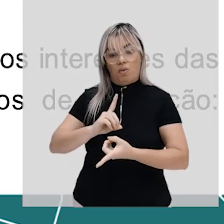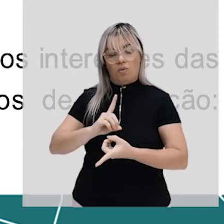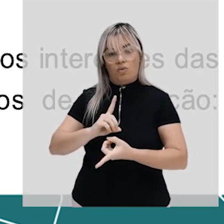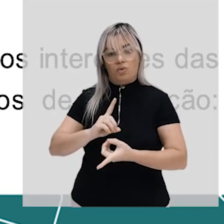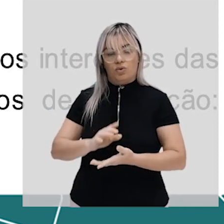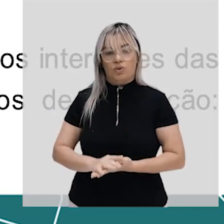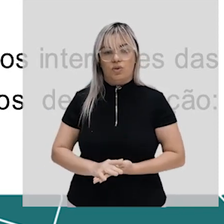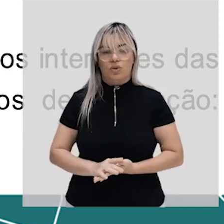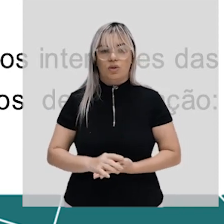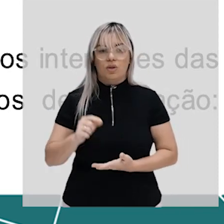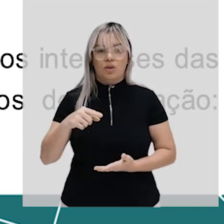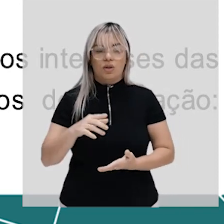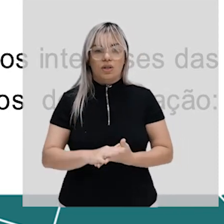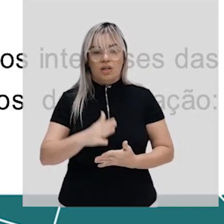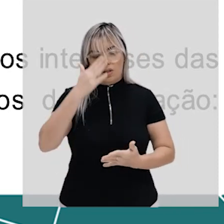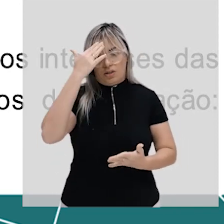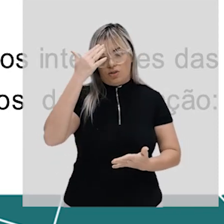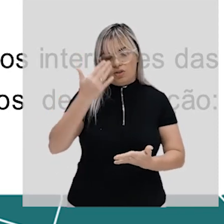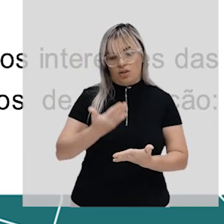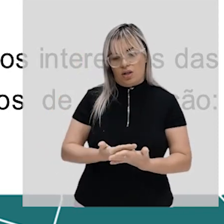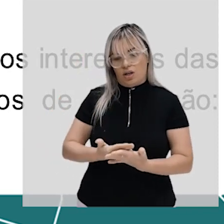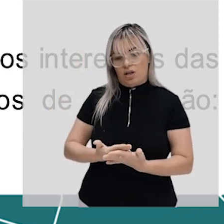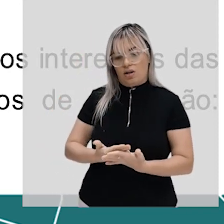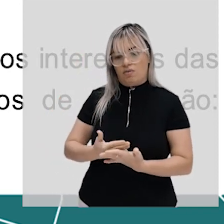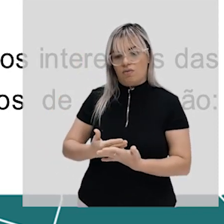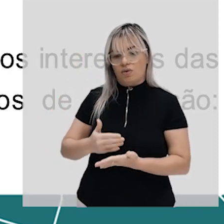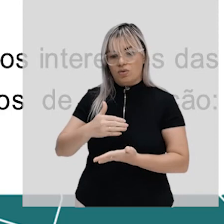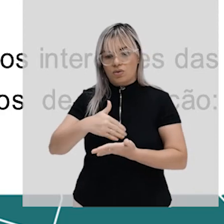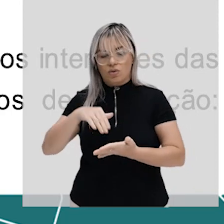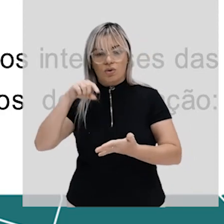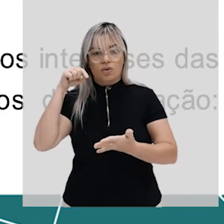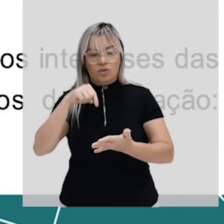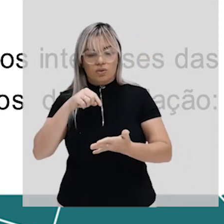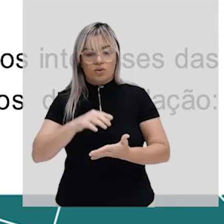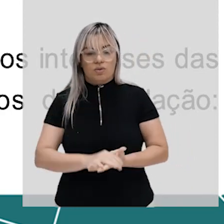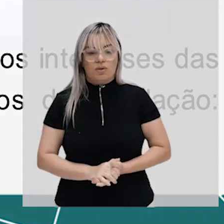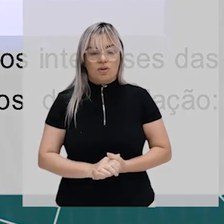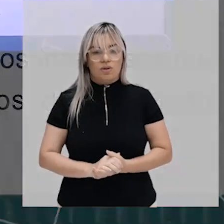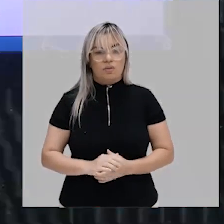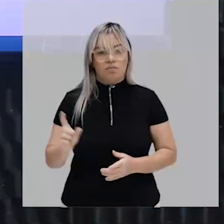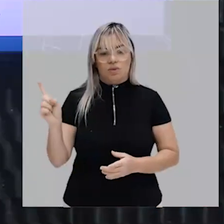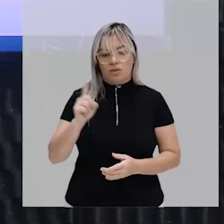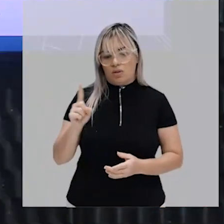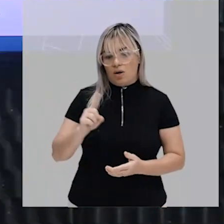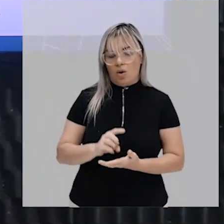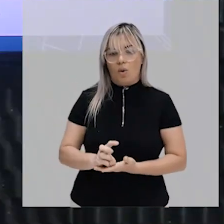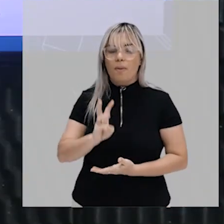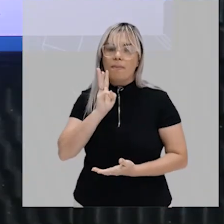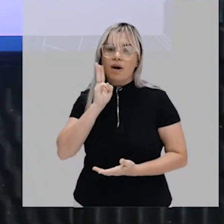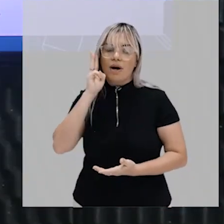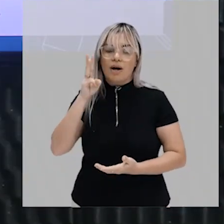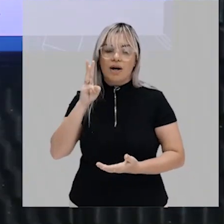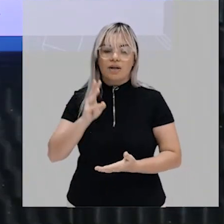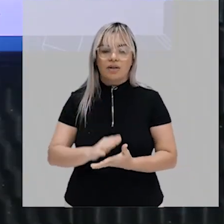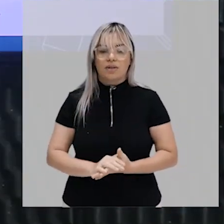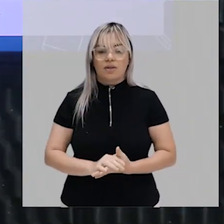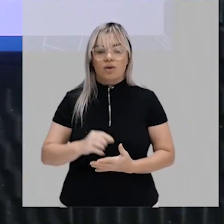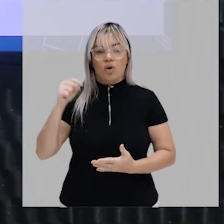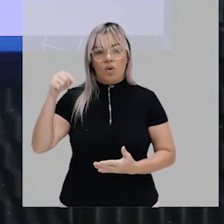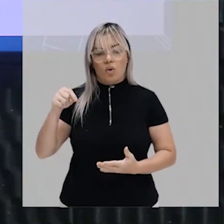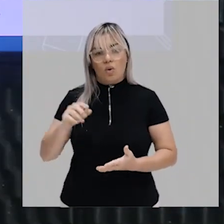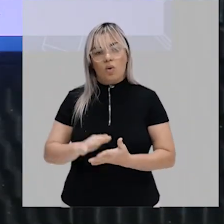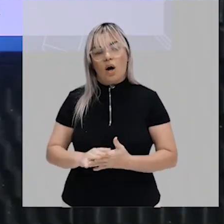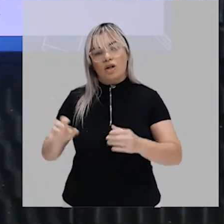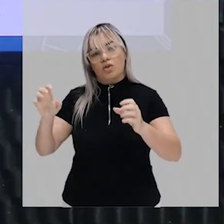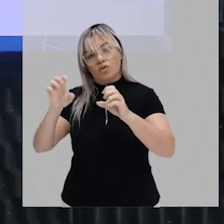que a sociedade existe antes do Estado e o Estado reproduz os interesses da classe